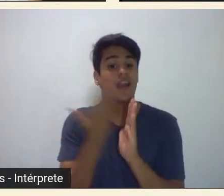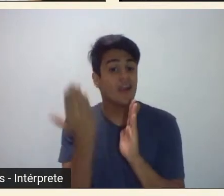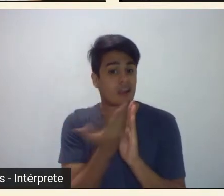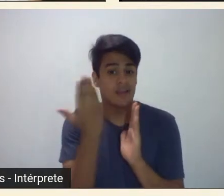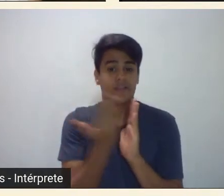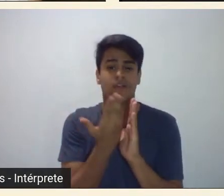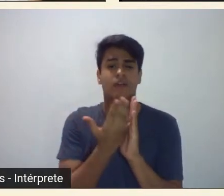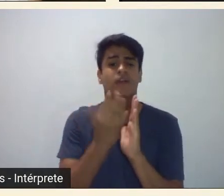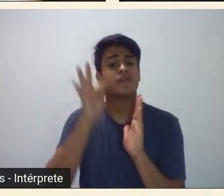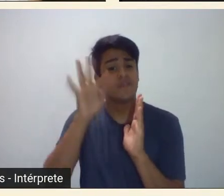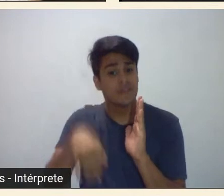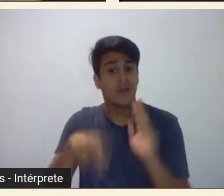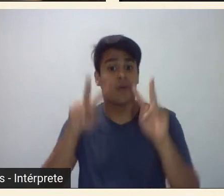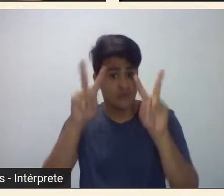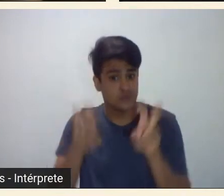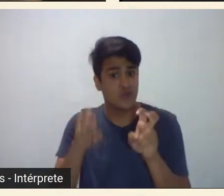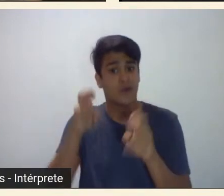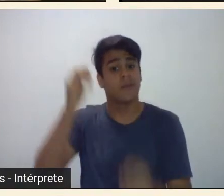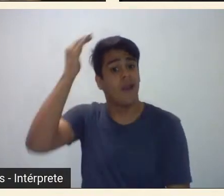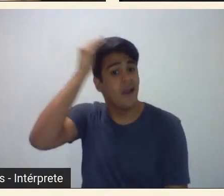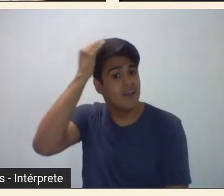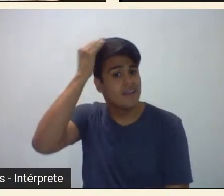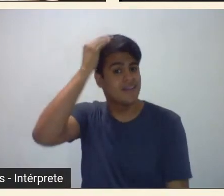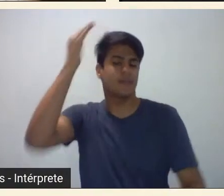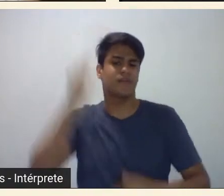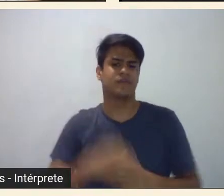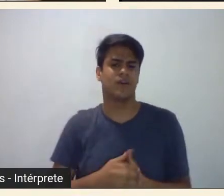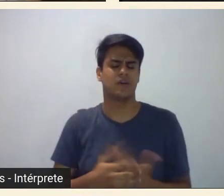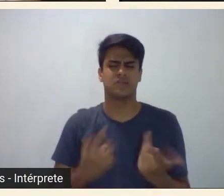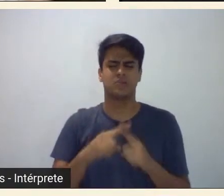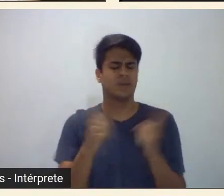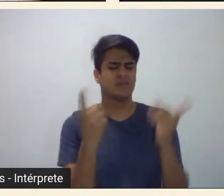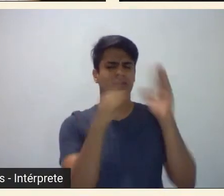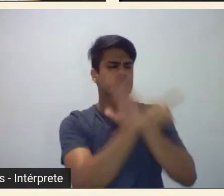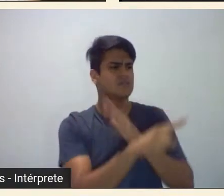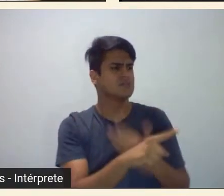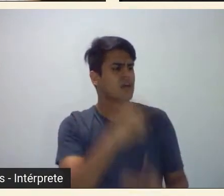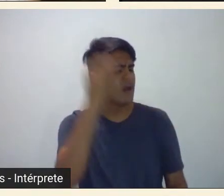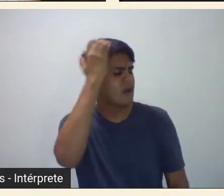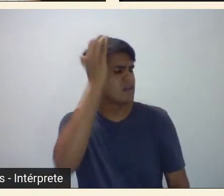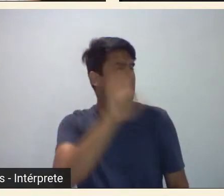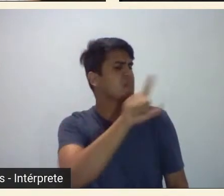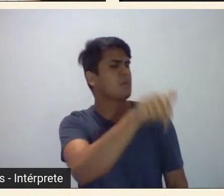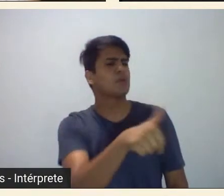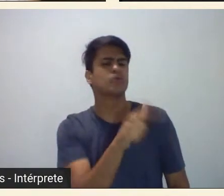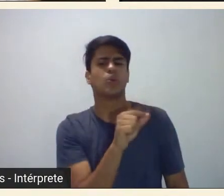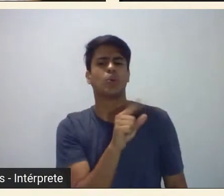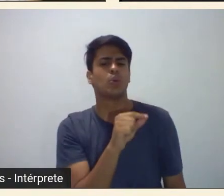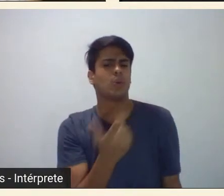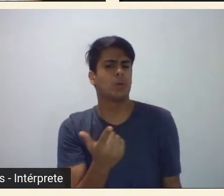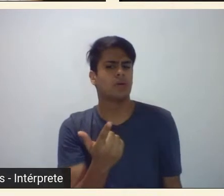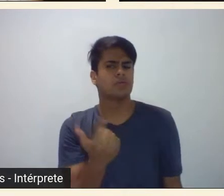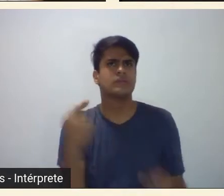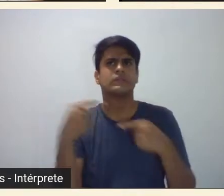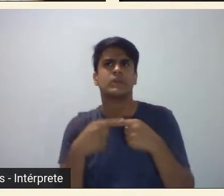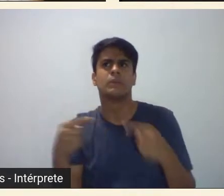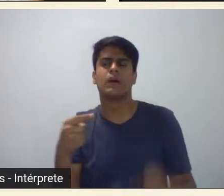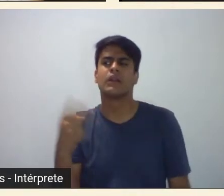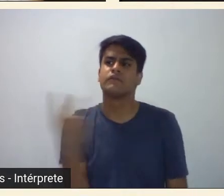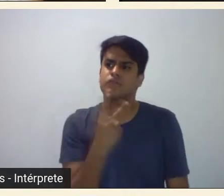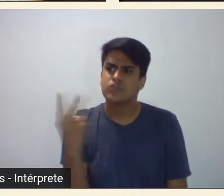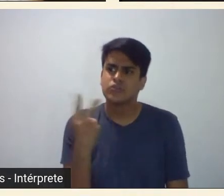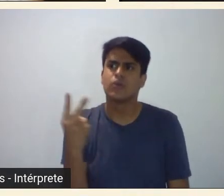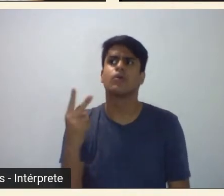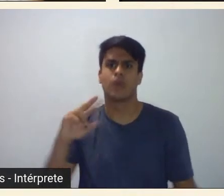em Anitta Malfatti mas eu dizia e depois de Anitta e a semana de 22 que todo mundo disse que se realizou em São Paulo